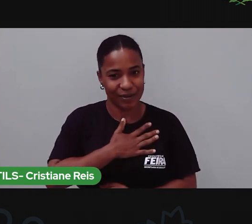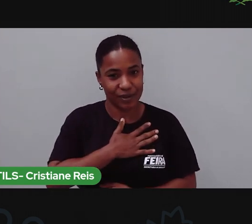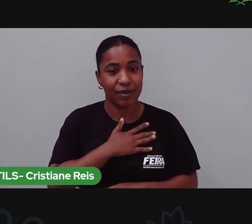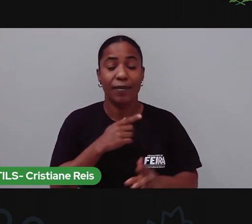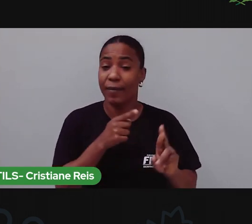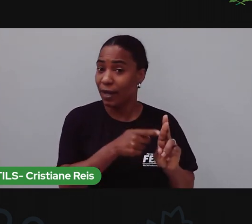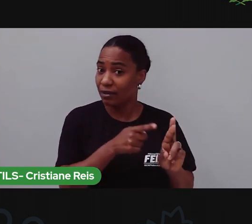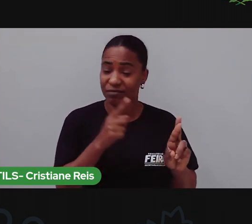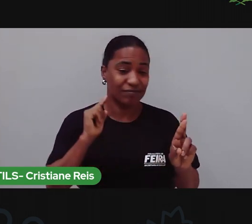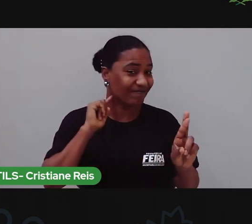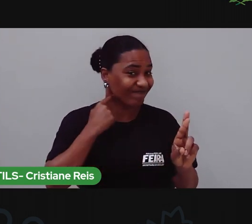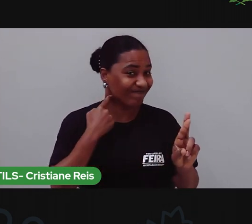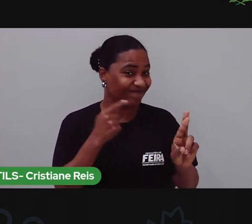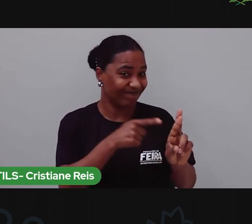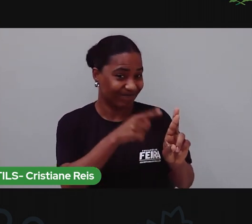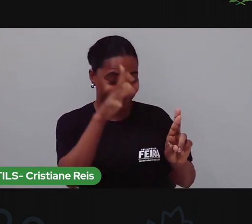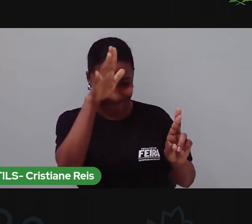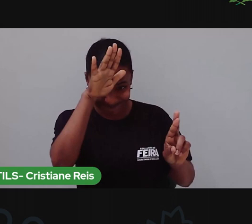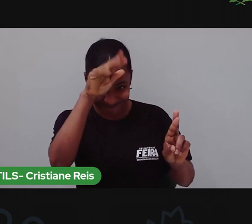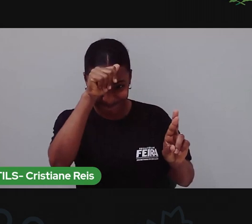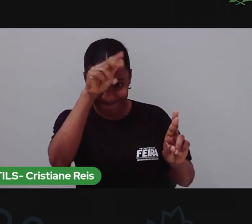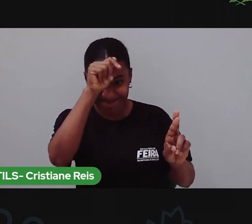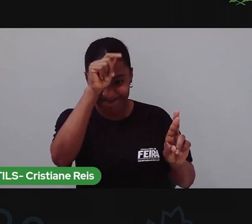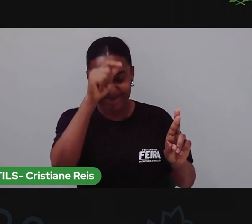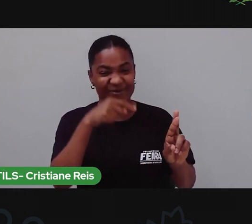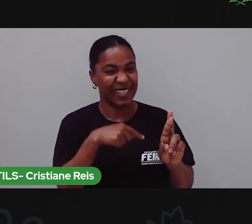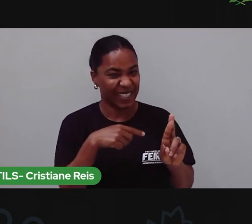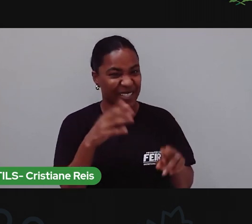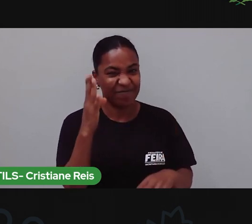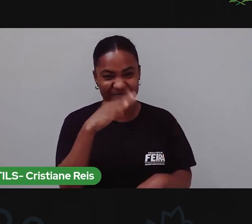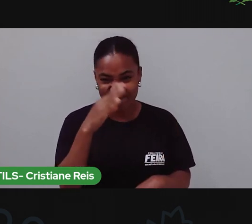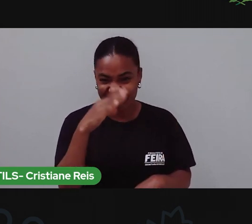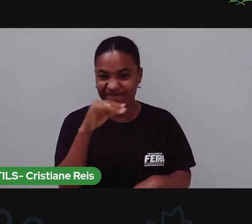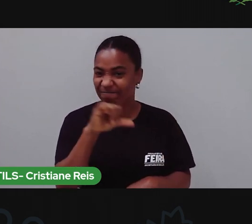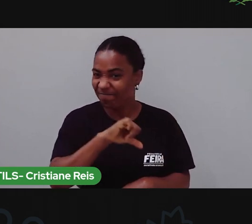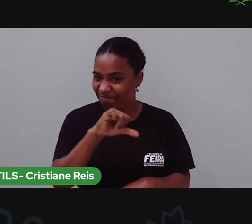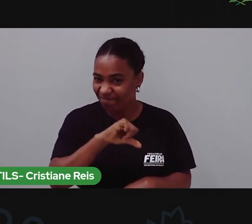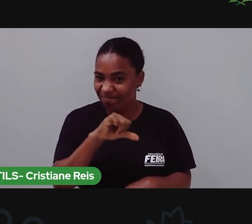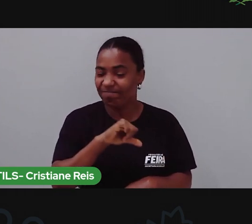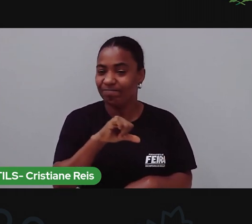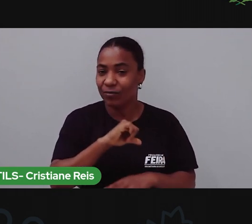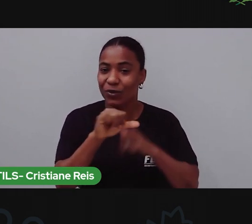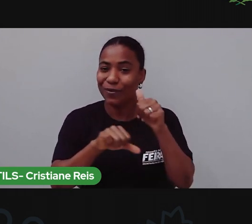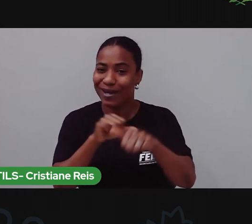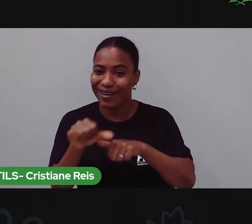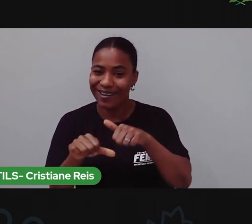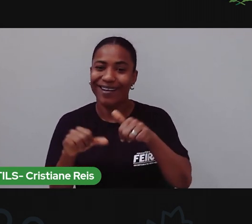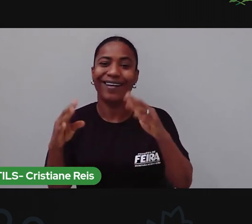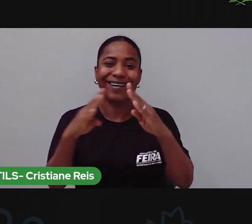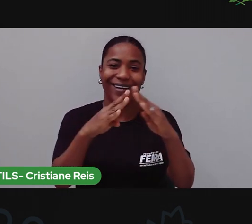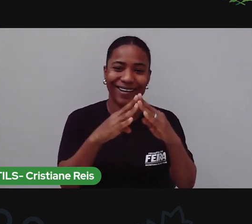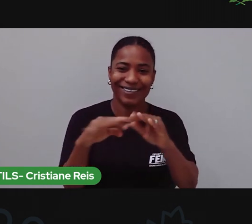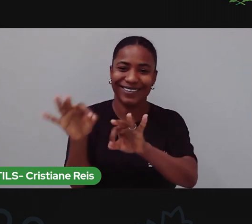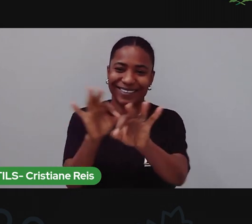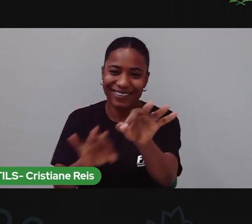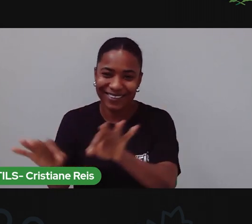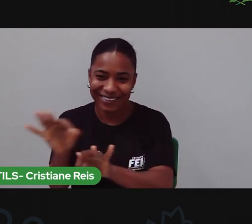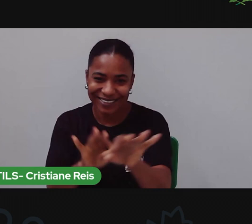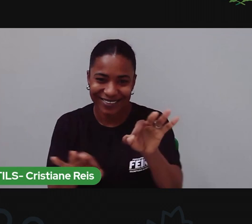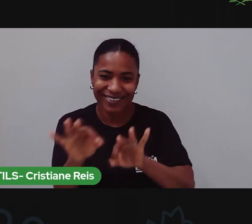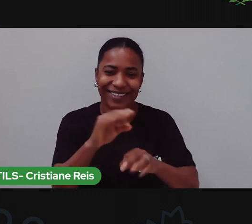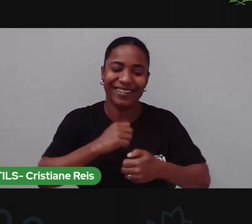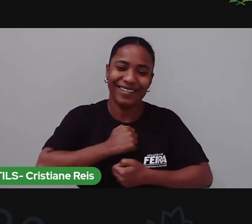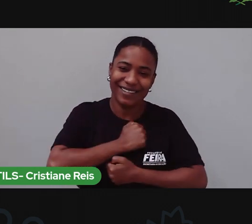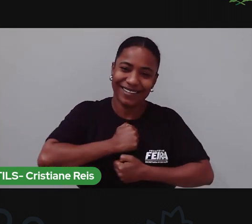quanto isso fazia mal pra ela. E começou a se cuidar. Arrumar a casa, a tomar banho. A gente também